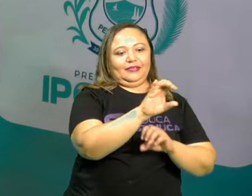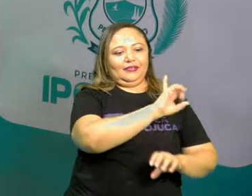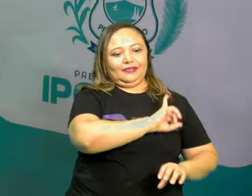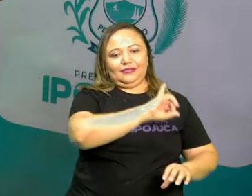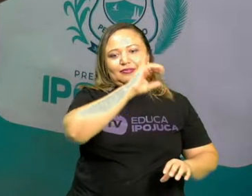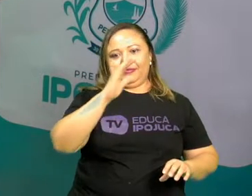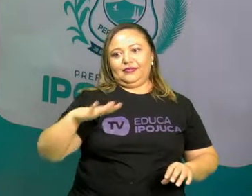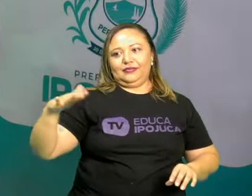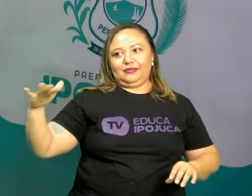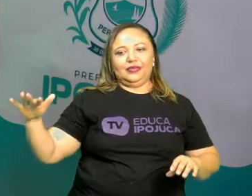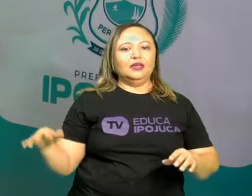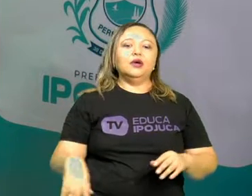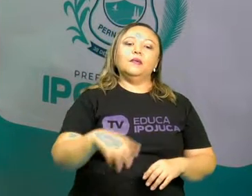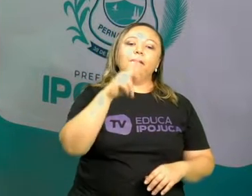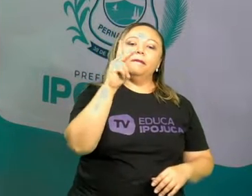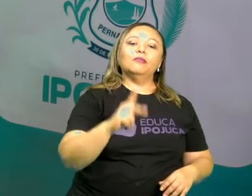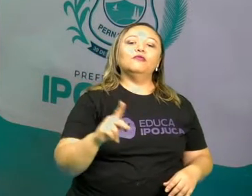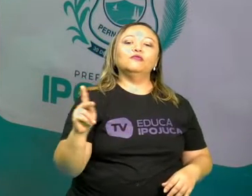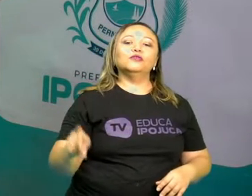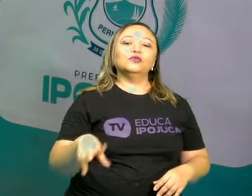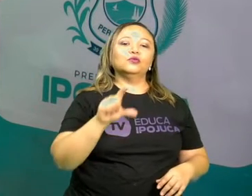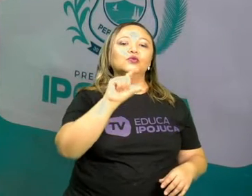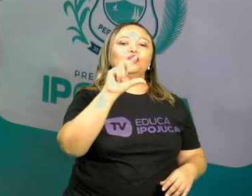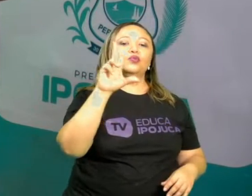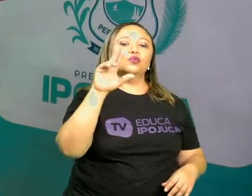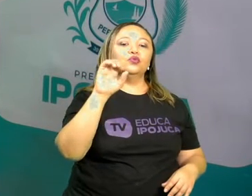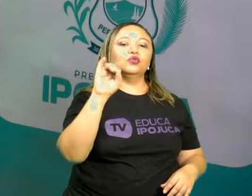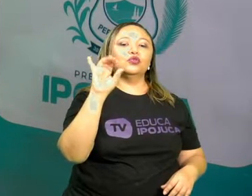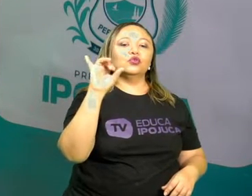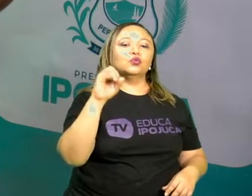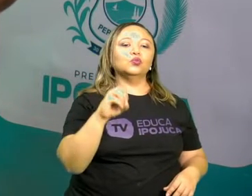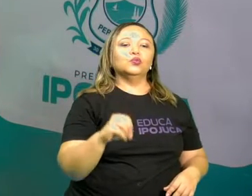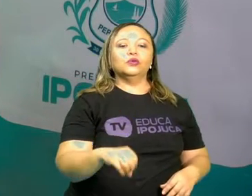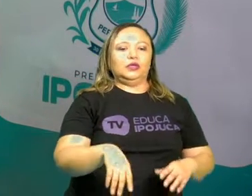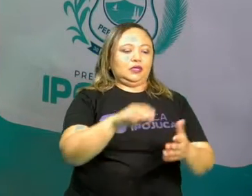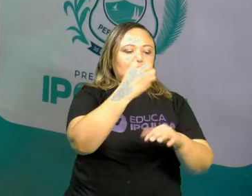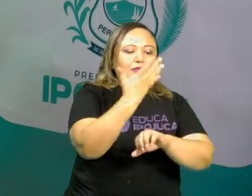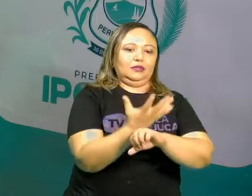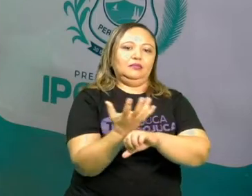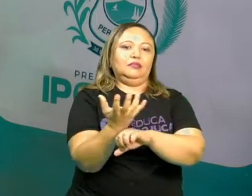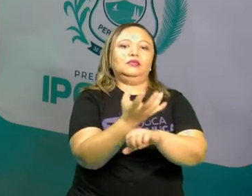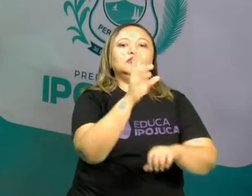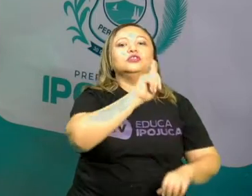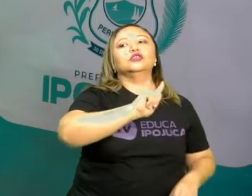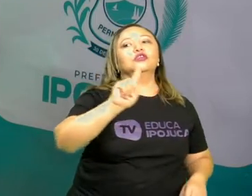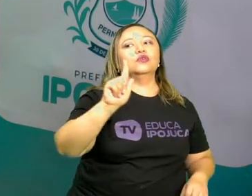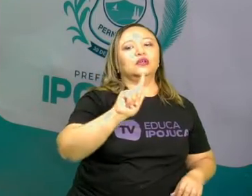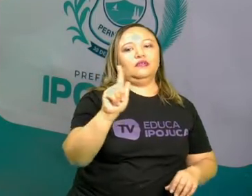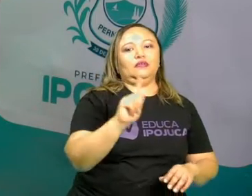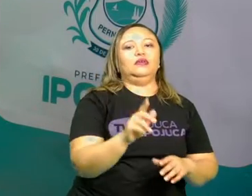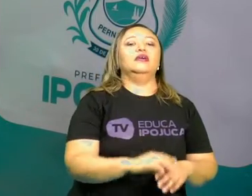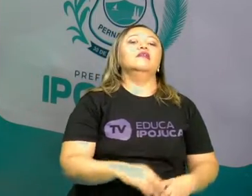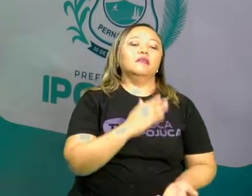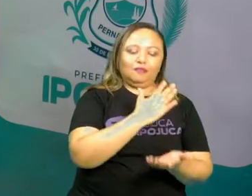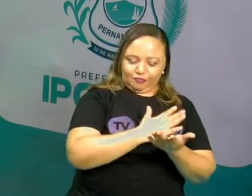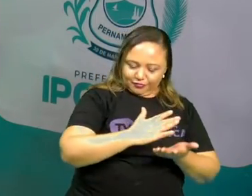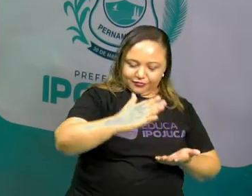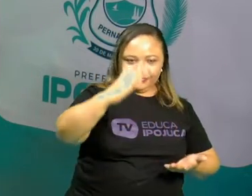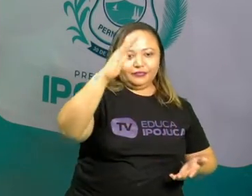professor Lúcio Neto, vou trabalhar com vocês a disciplina de Geografia e vamos lá, vamos seguir.